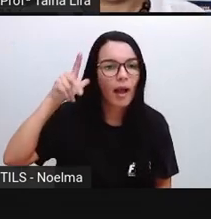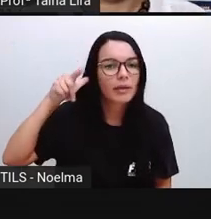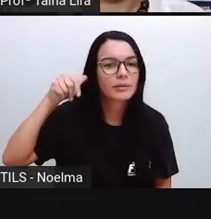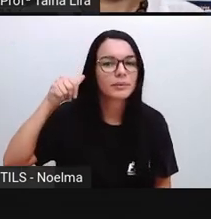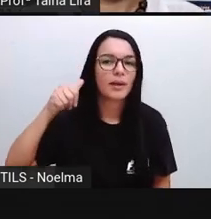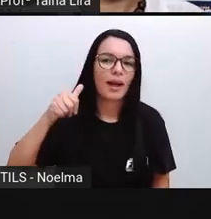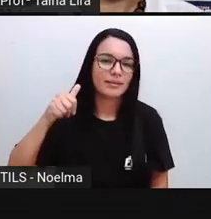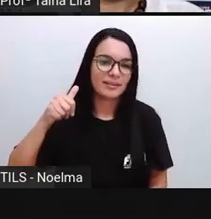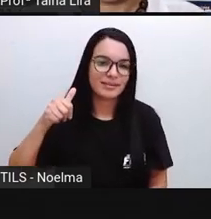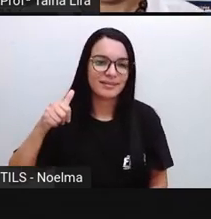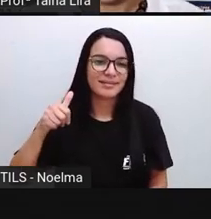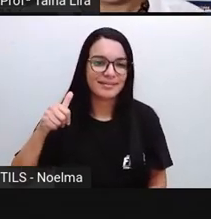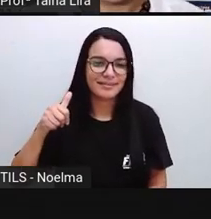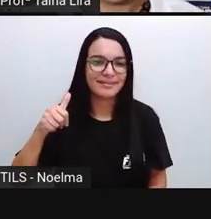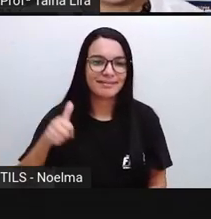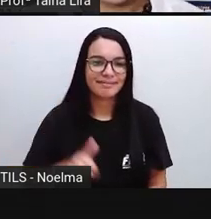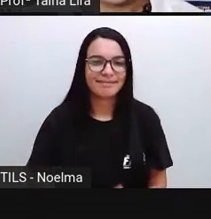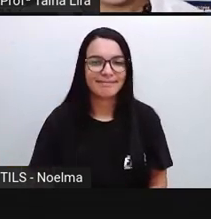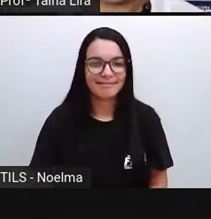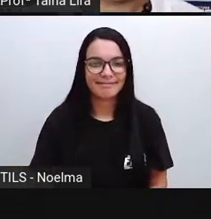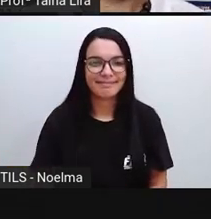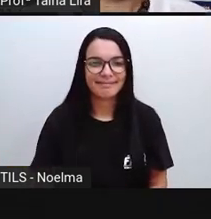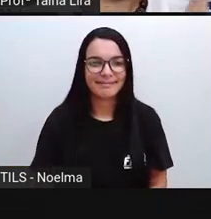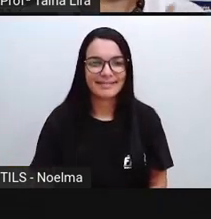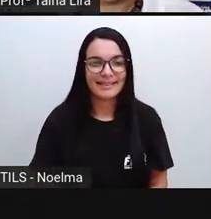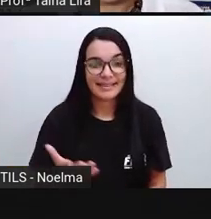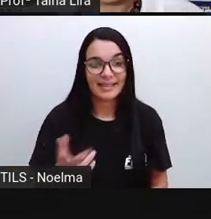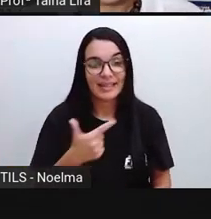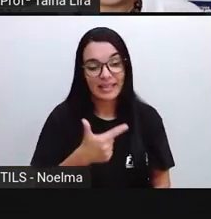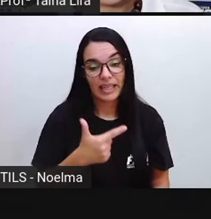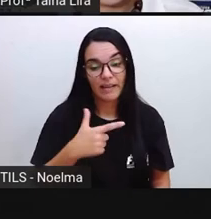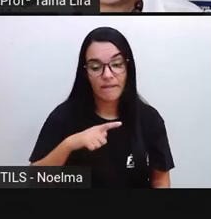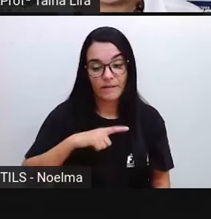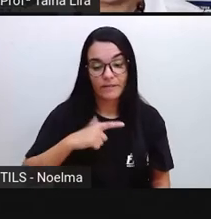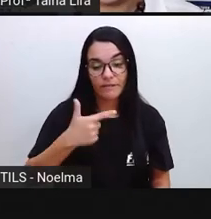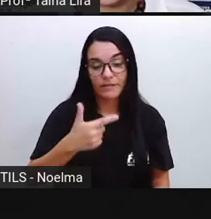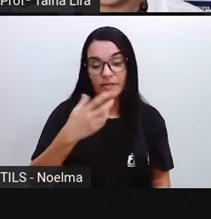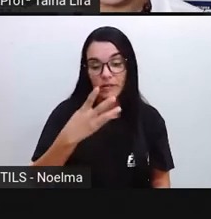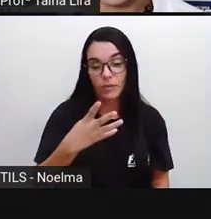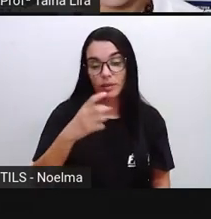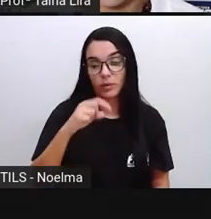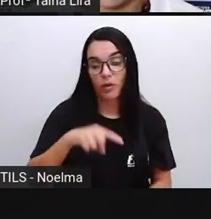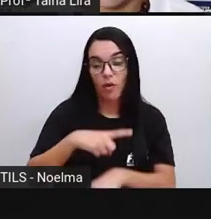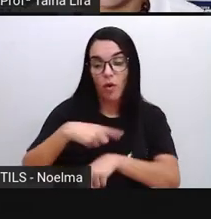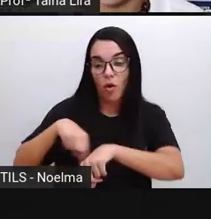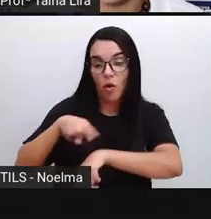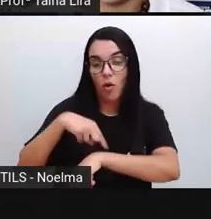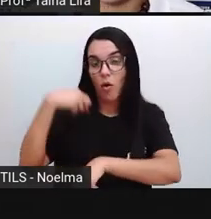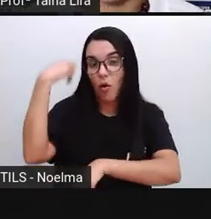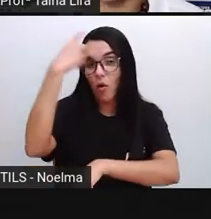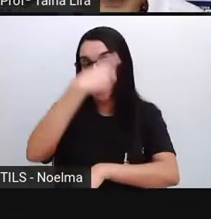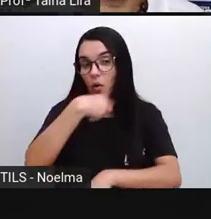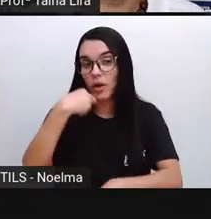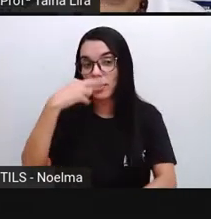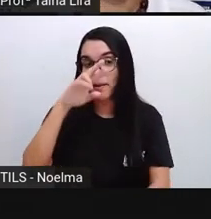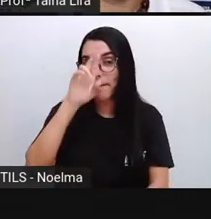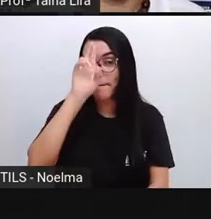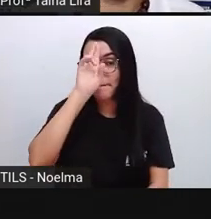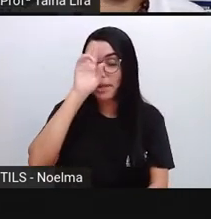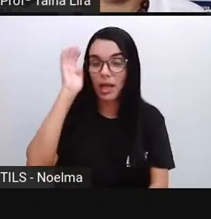a mesma coisa, né, que meia-noite. Lembra que o dia tem vinte e quatro horas, então meia-noite. Então, a gente coloca, ó,